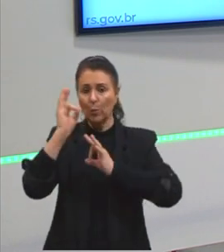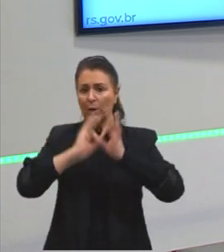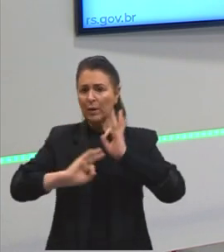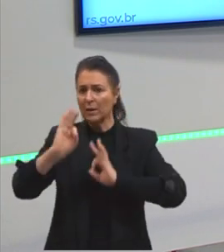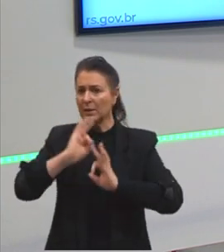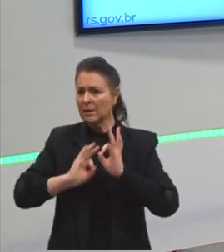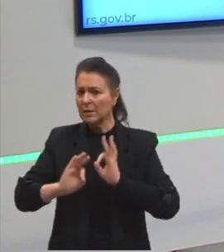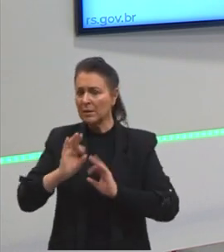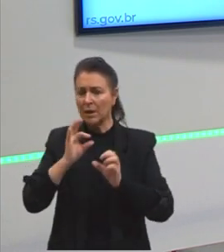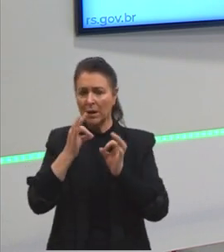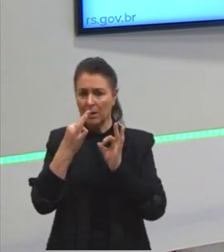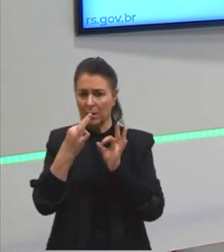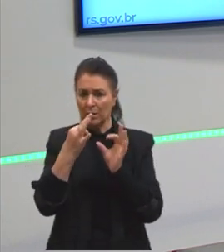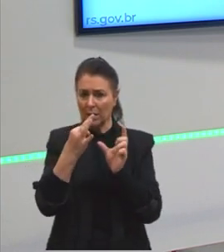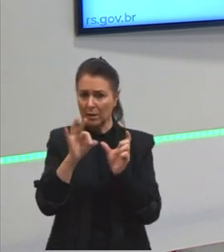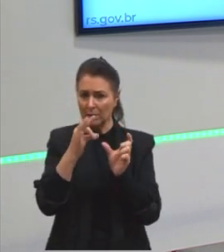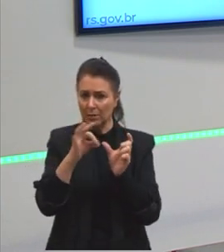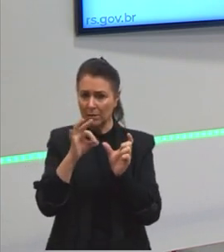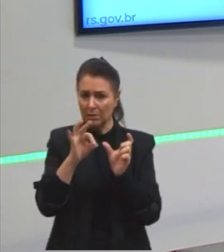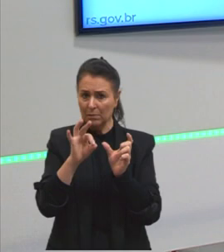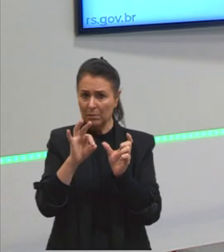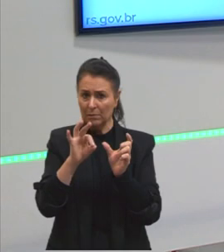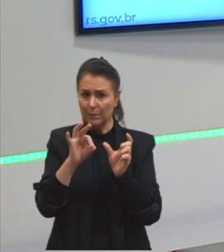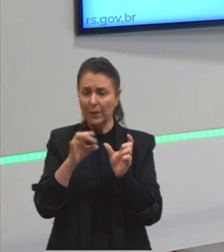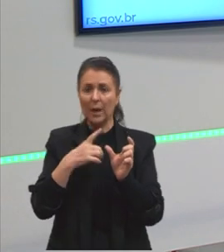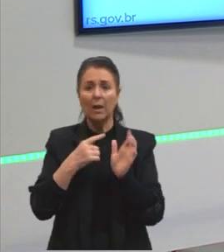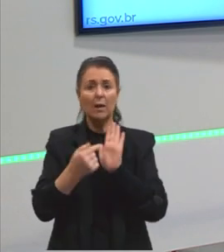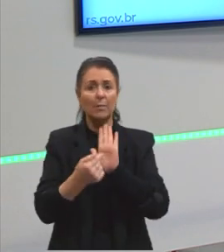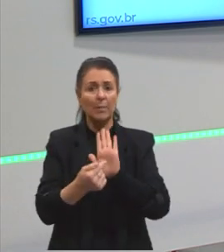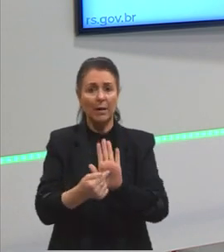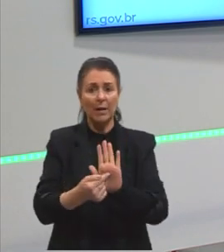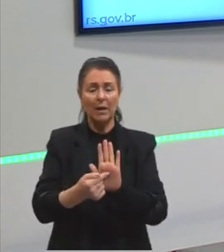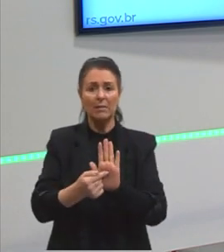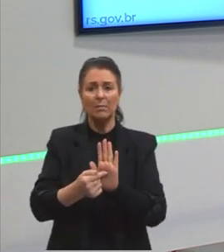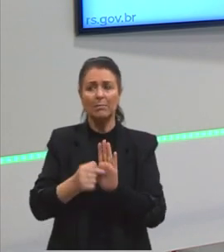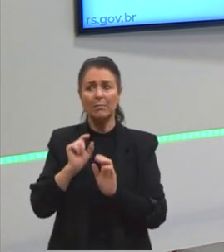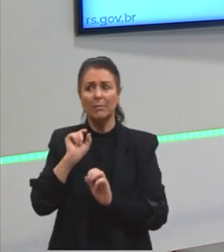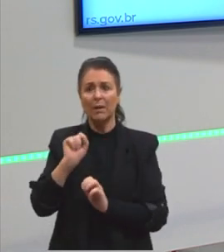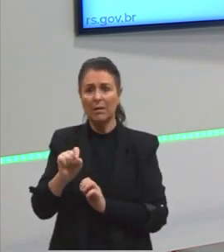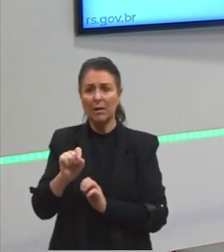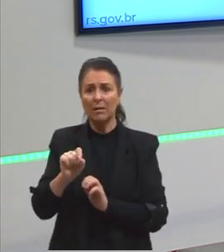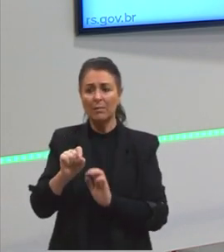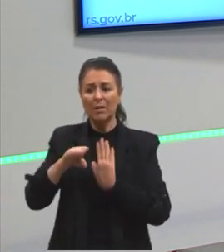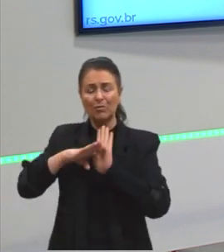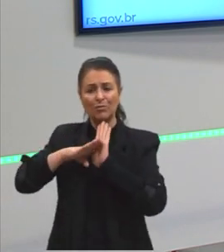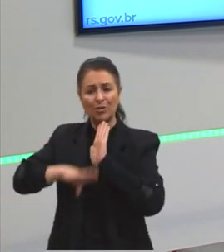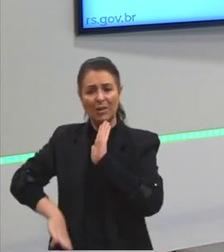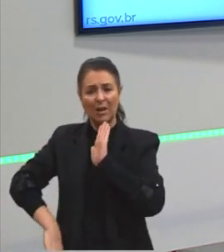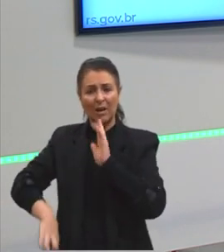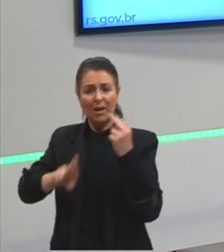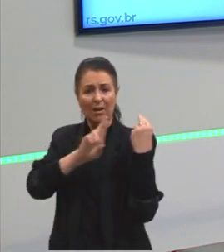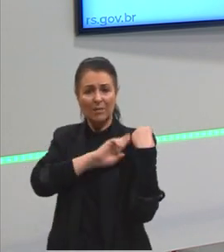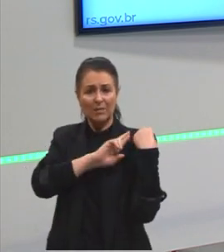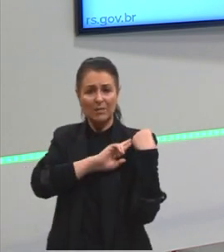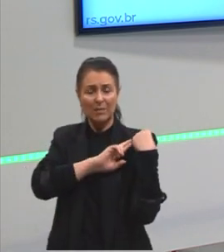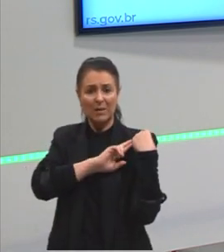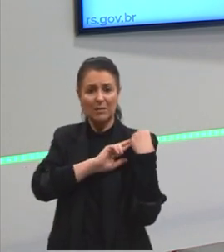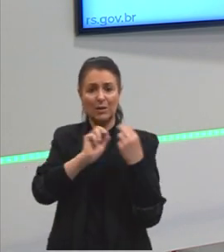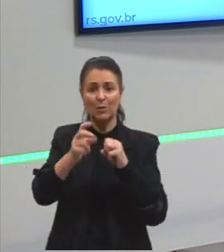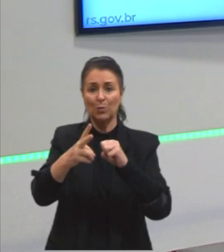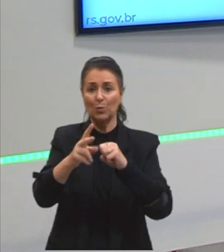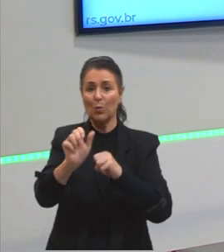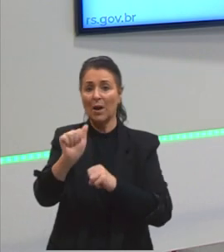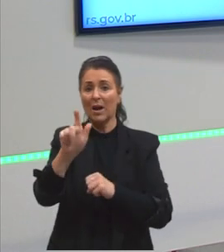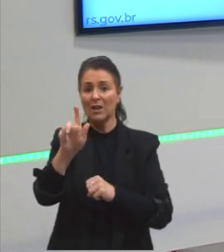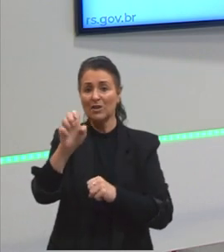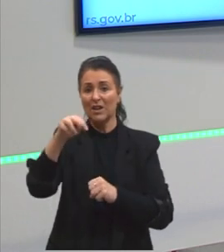orações, ela aparece exatamente para retirar a responsabilidade do agente ali